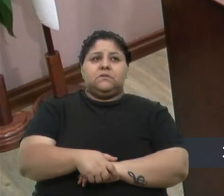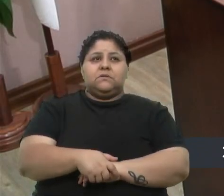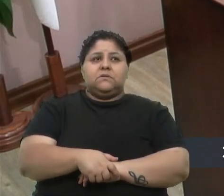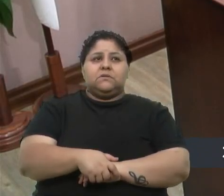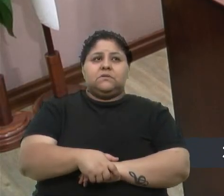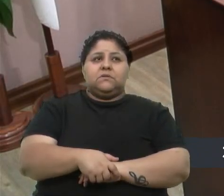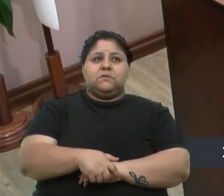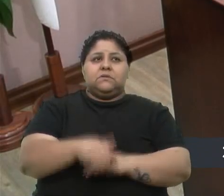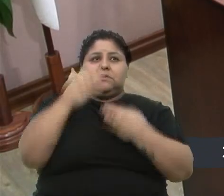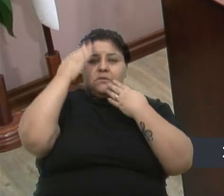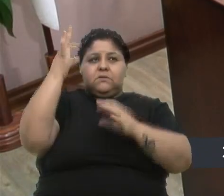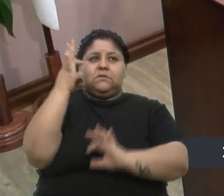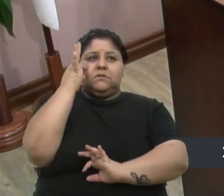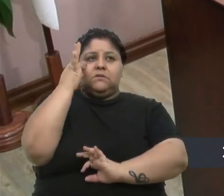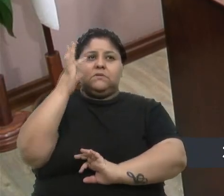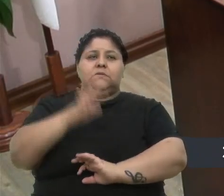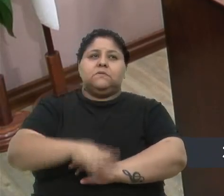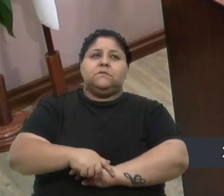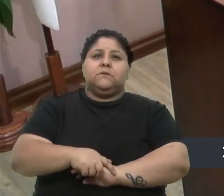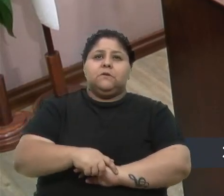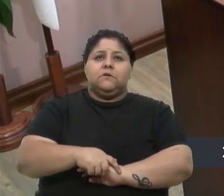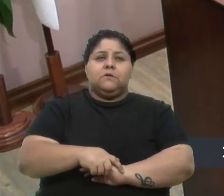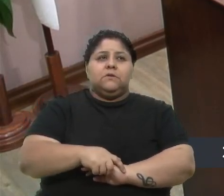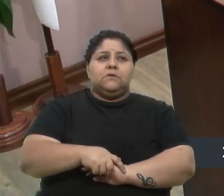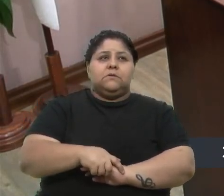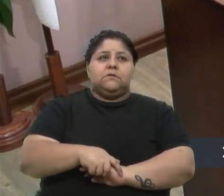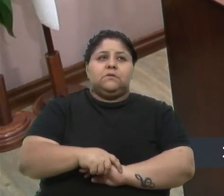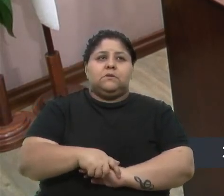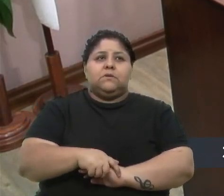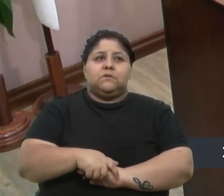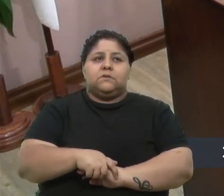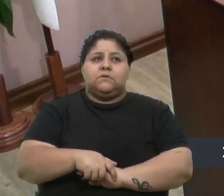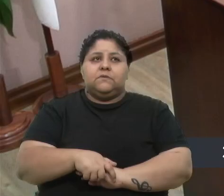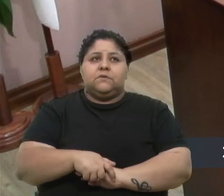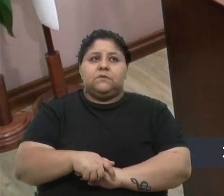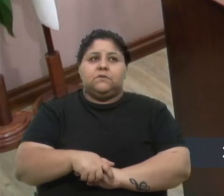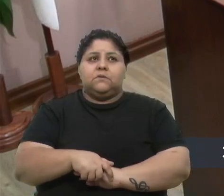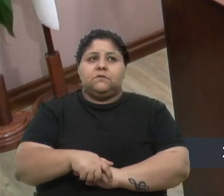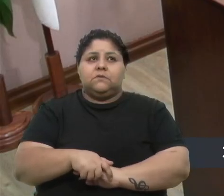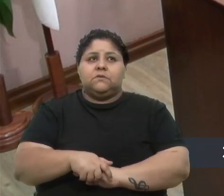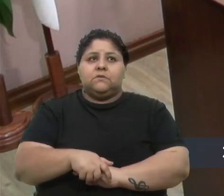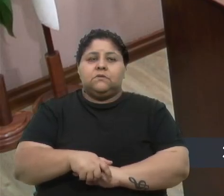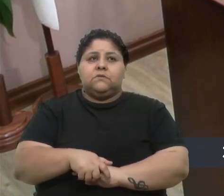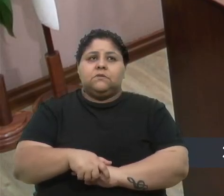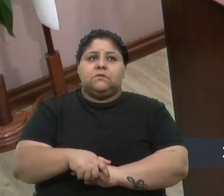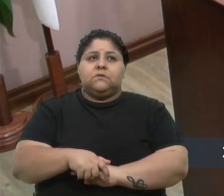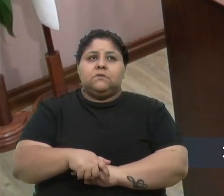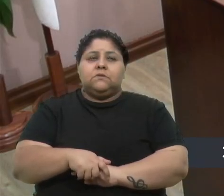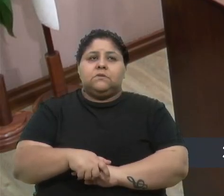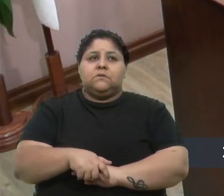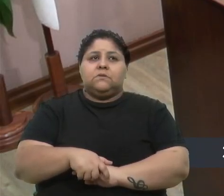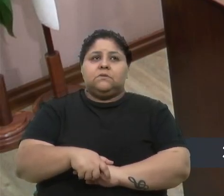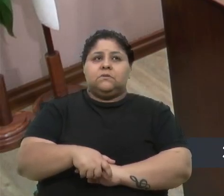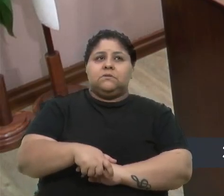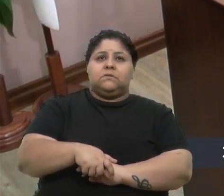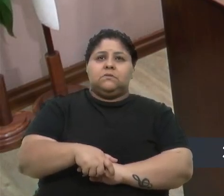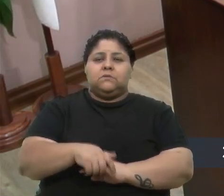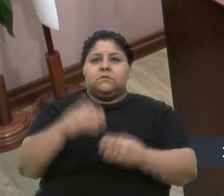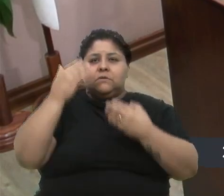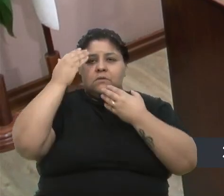presença aqui. Simplesmente, para eles, isso é muito, muito importante. Vereador Bressan. Obrigado, vereadora Marisol.